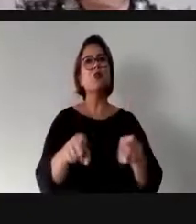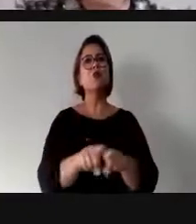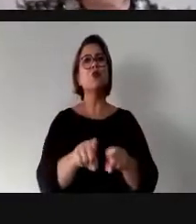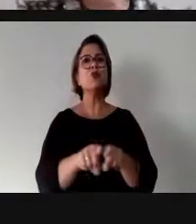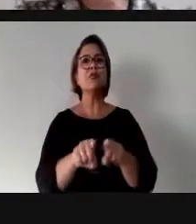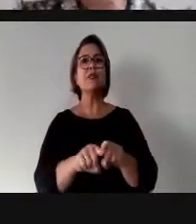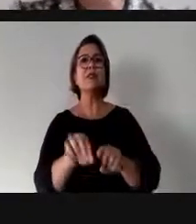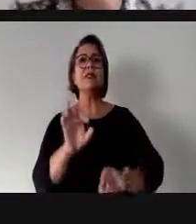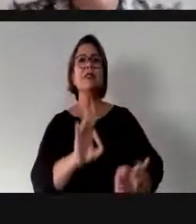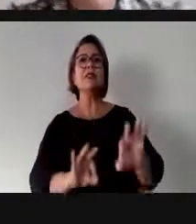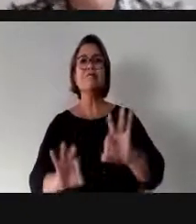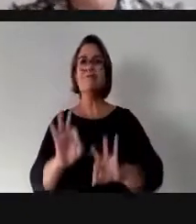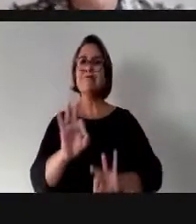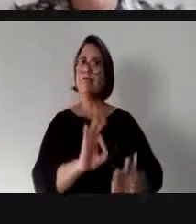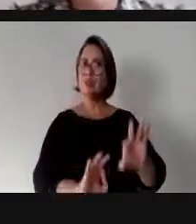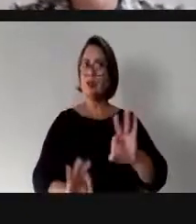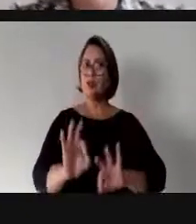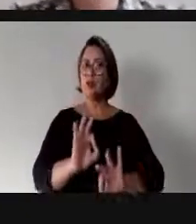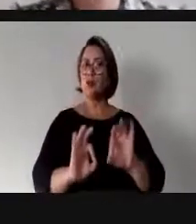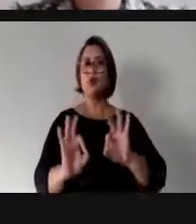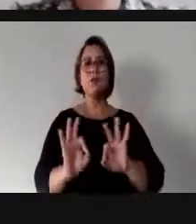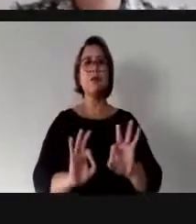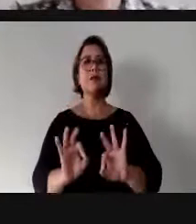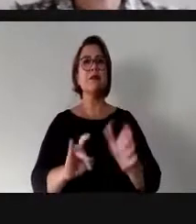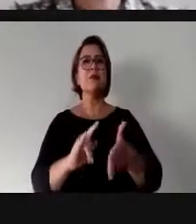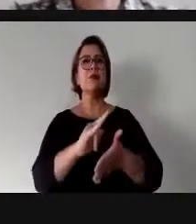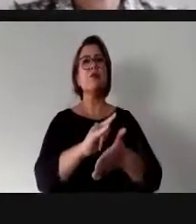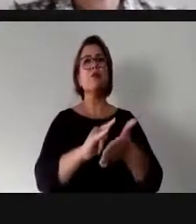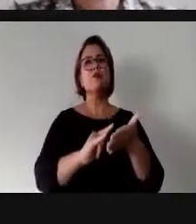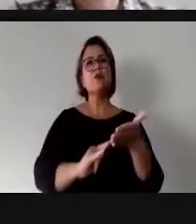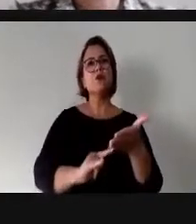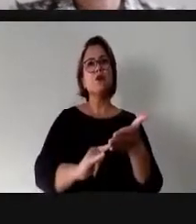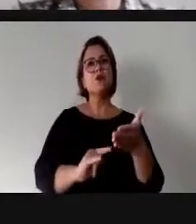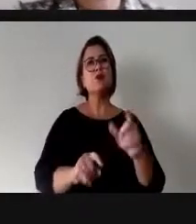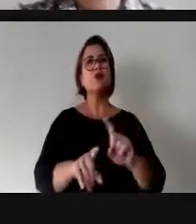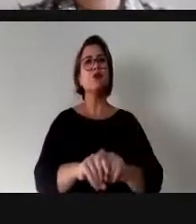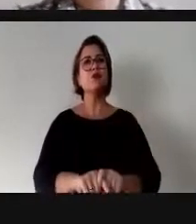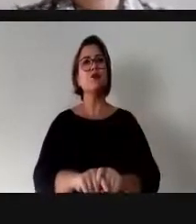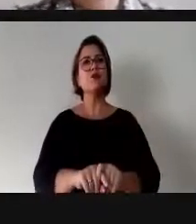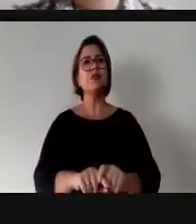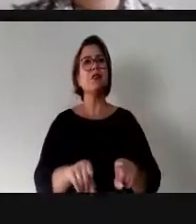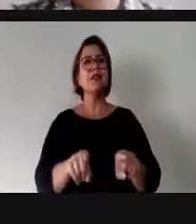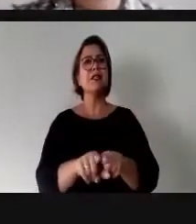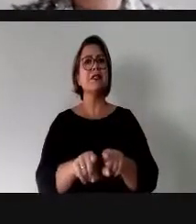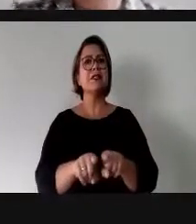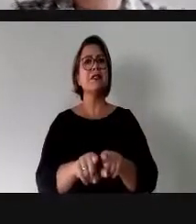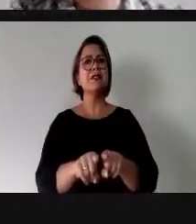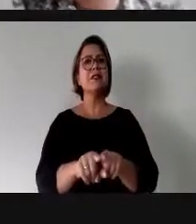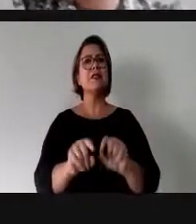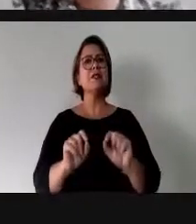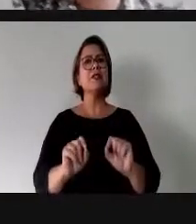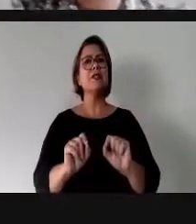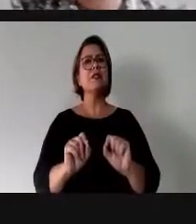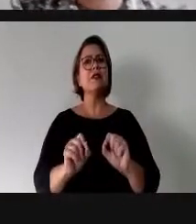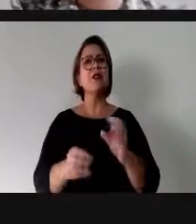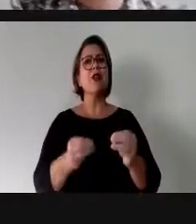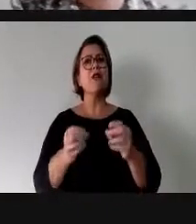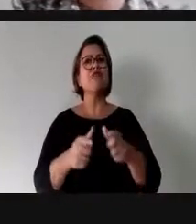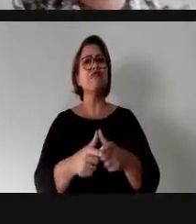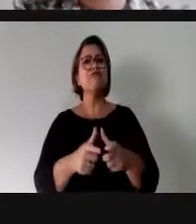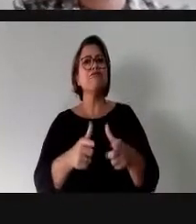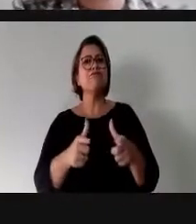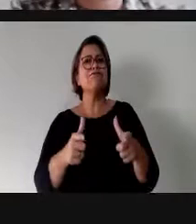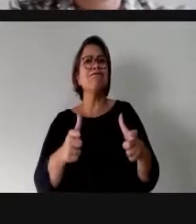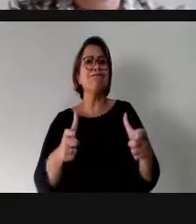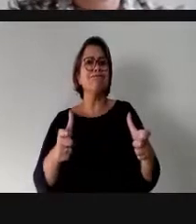organização da sua documentação. Um segundo ponto de debate, um segundo percurso. Como aumentar as chances